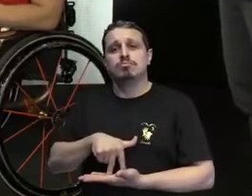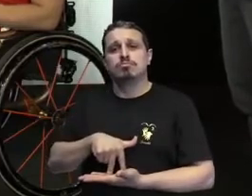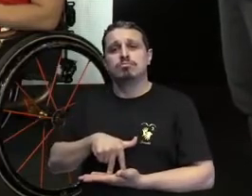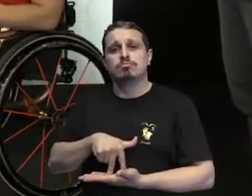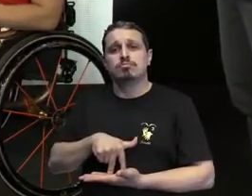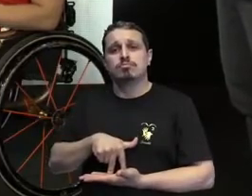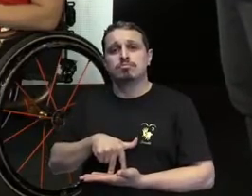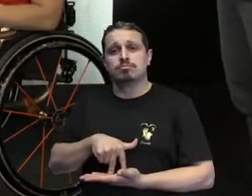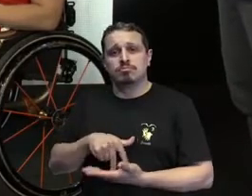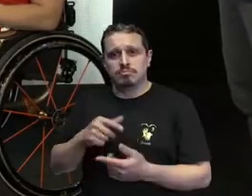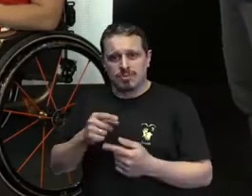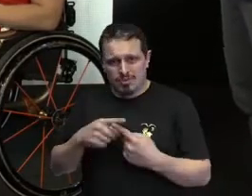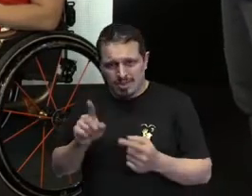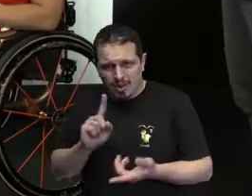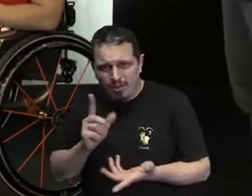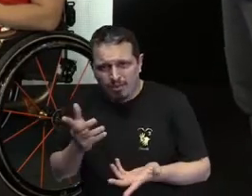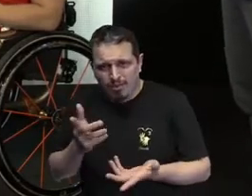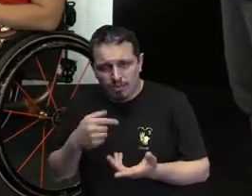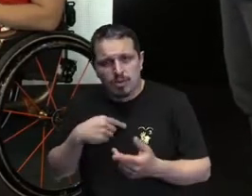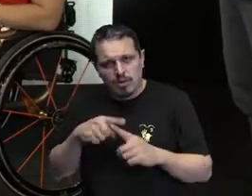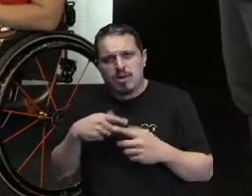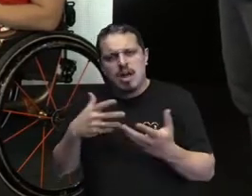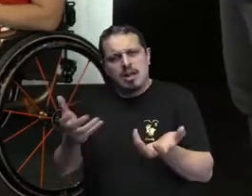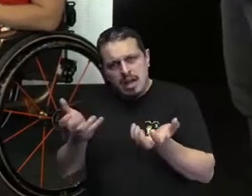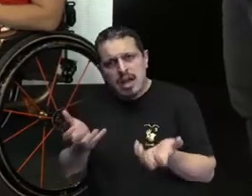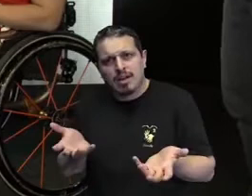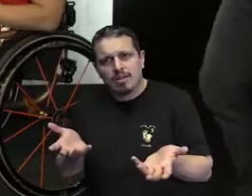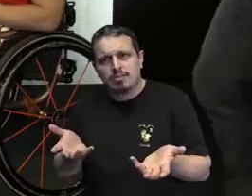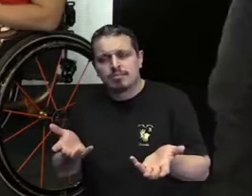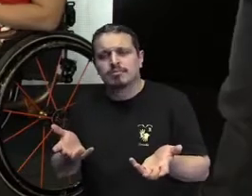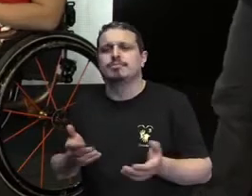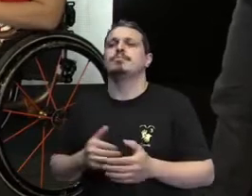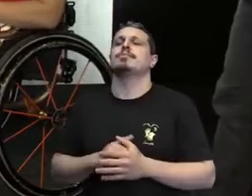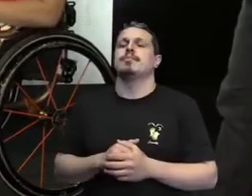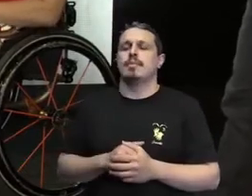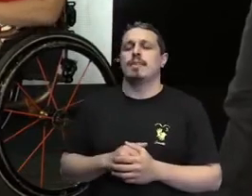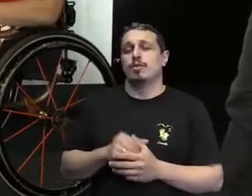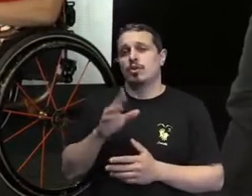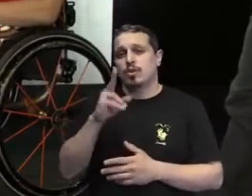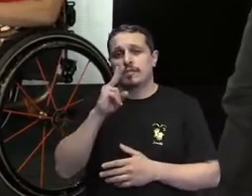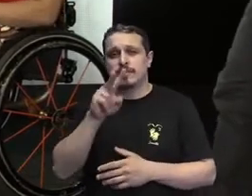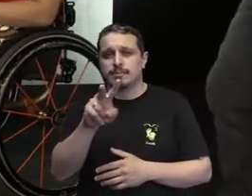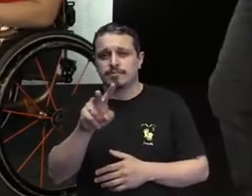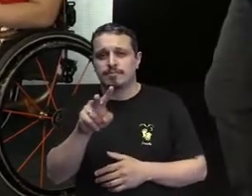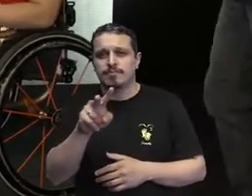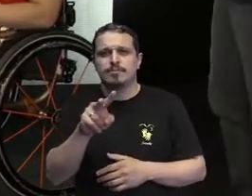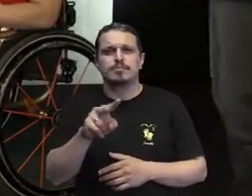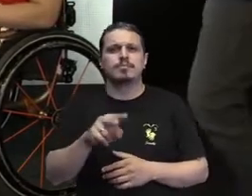posição, né, Mari? Total. olha... É, exatamente.